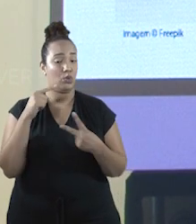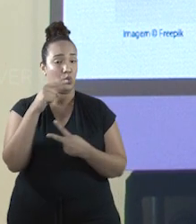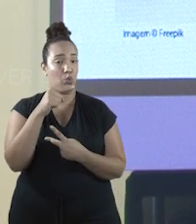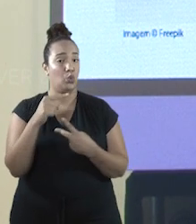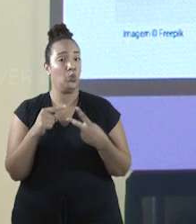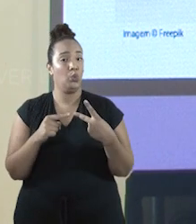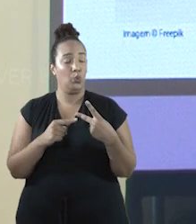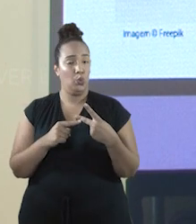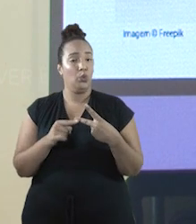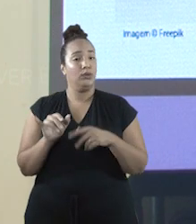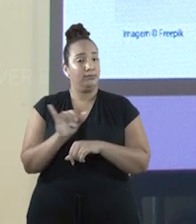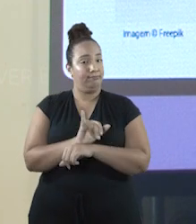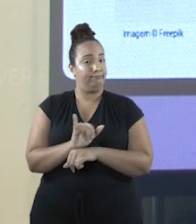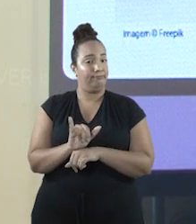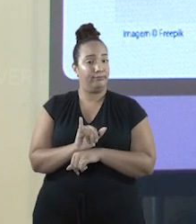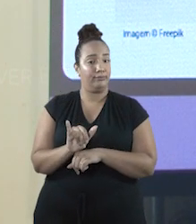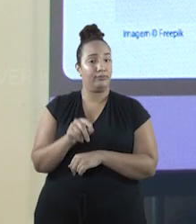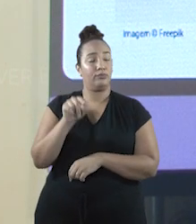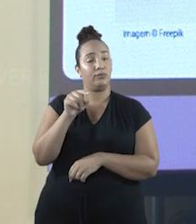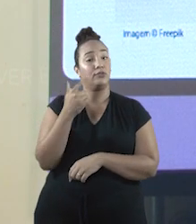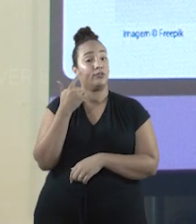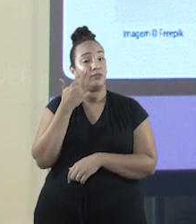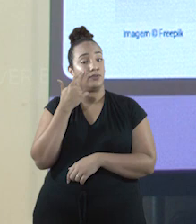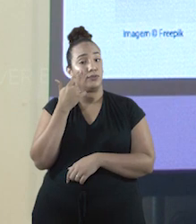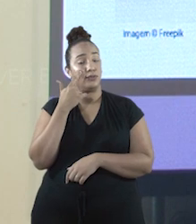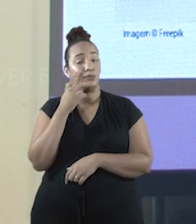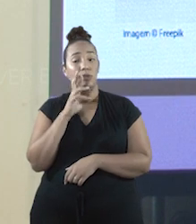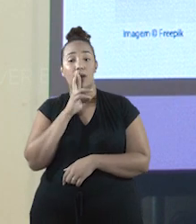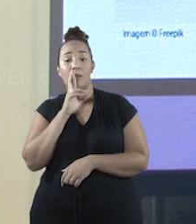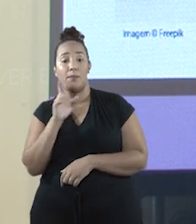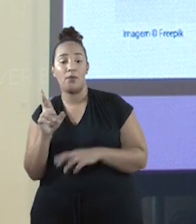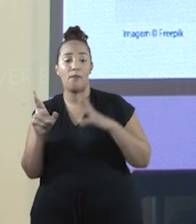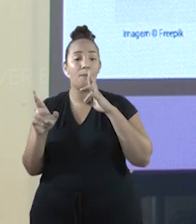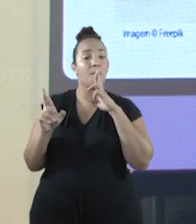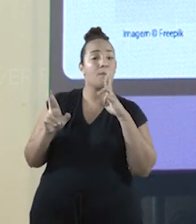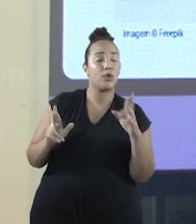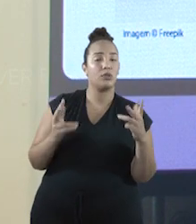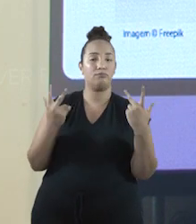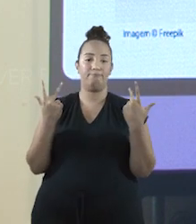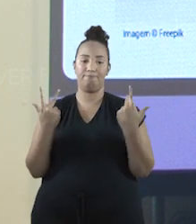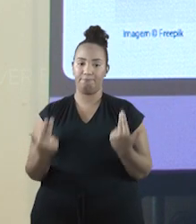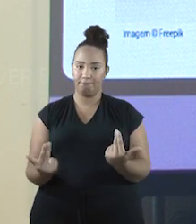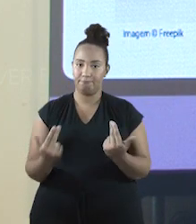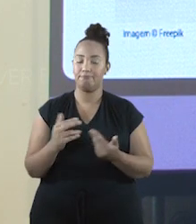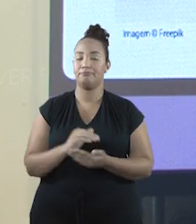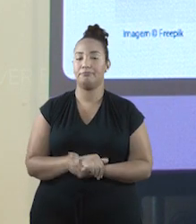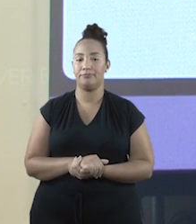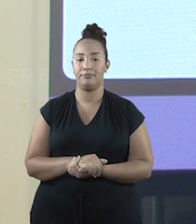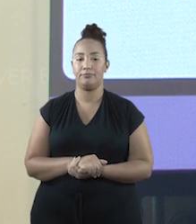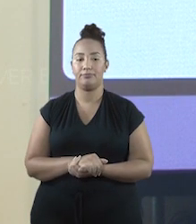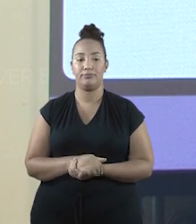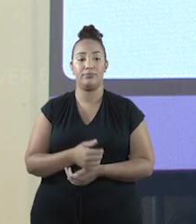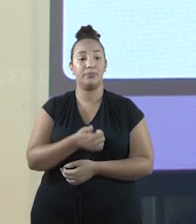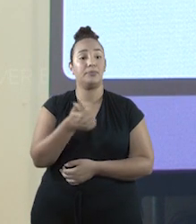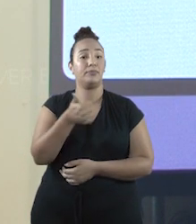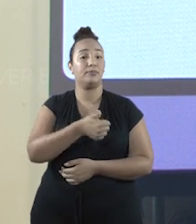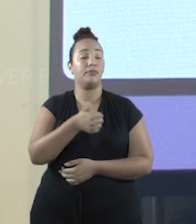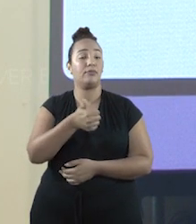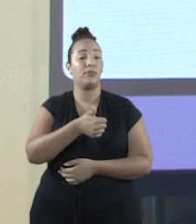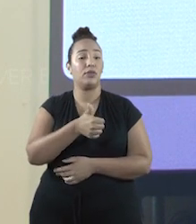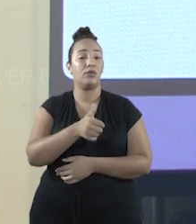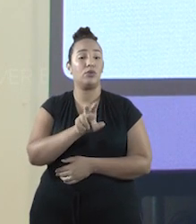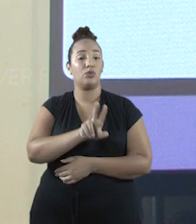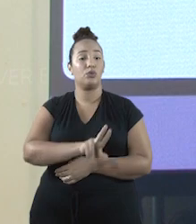caminhos para resolver. E vocês verão que chegaremos na mesma resposta. Primeiro, vamos